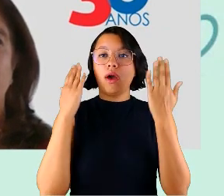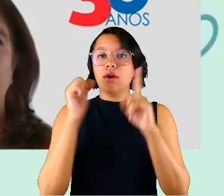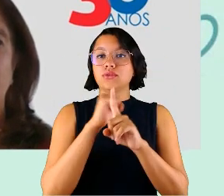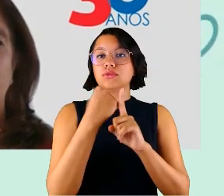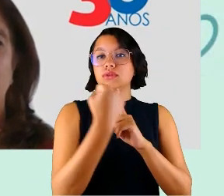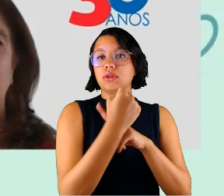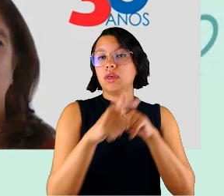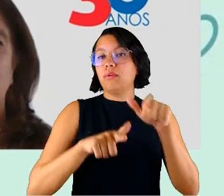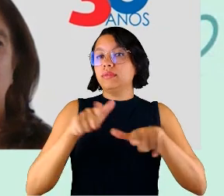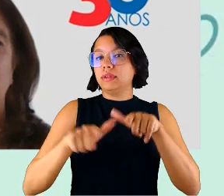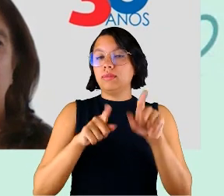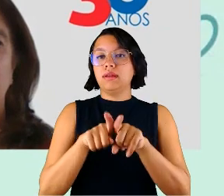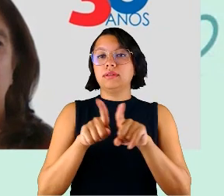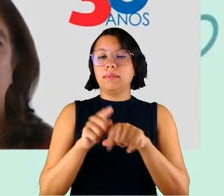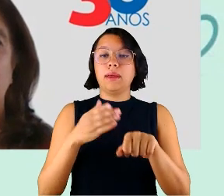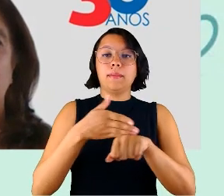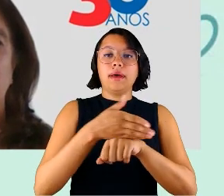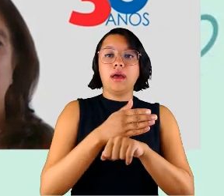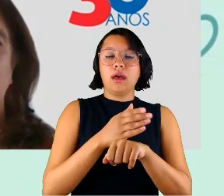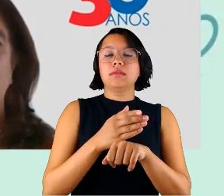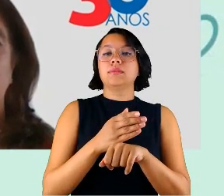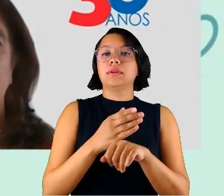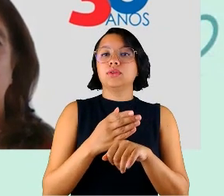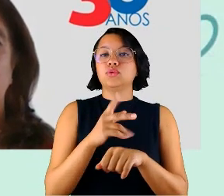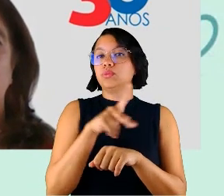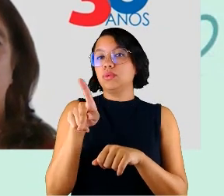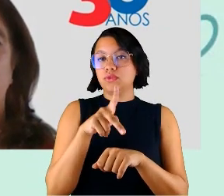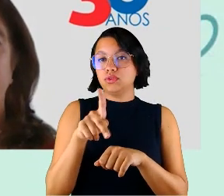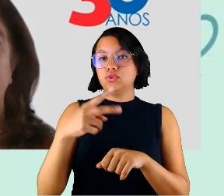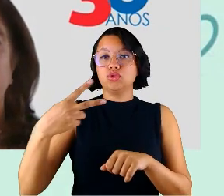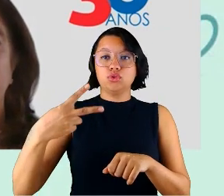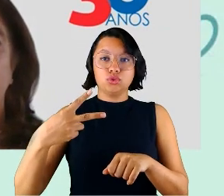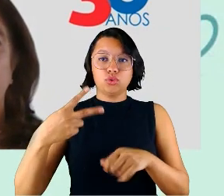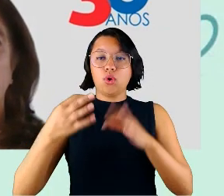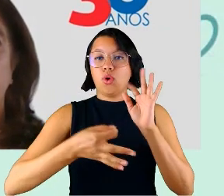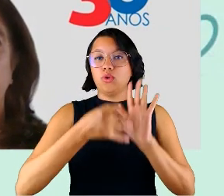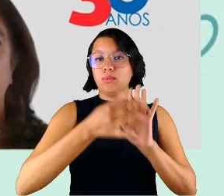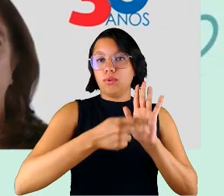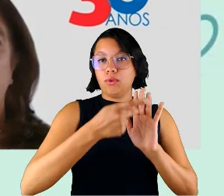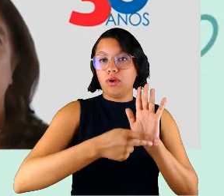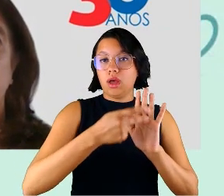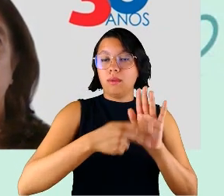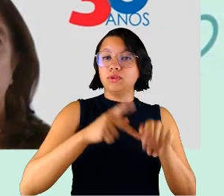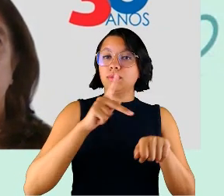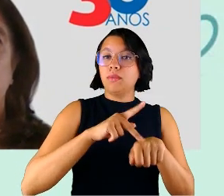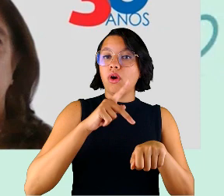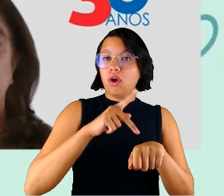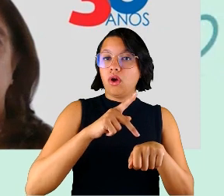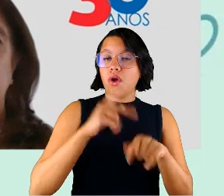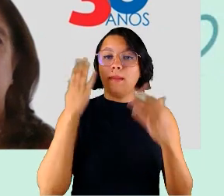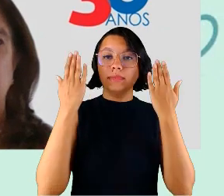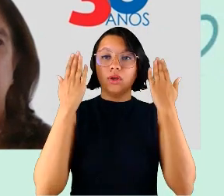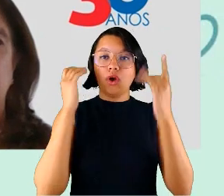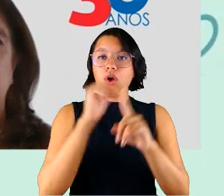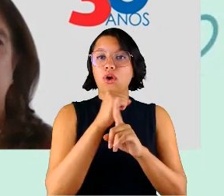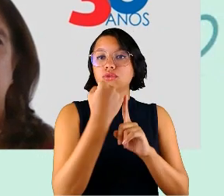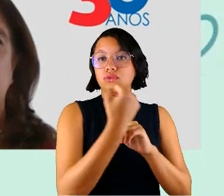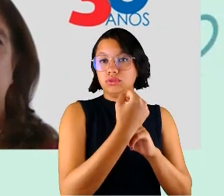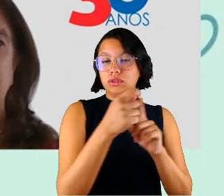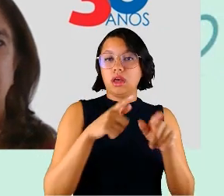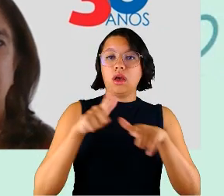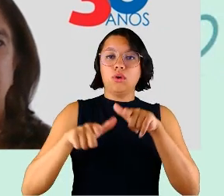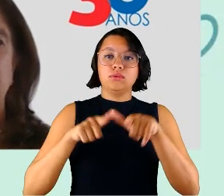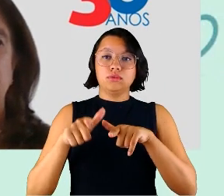Trabalho, participando do corpo docente de dois programas de pós-graduação, Programa de Psicologia Social do